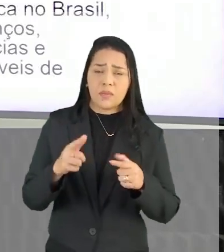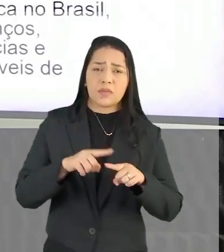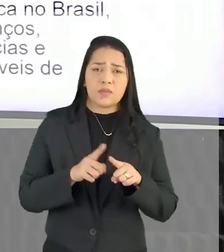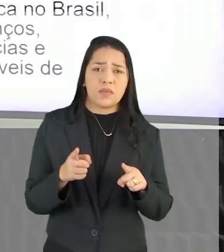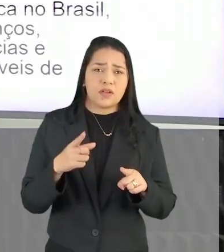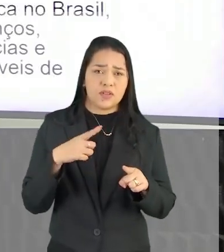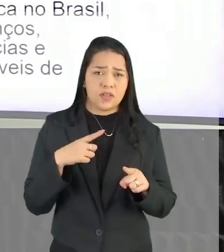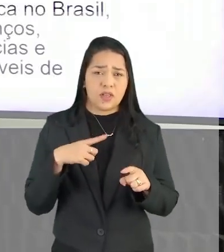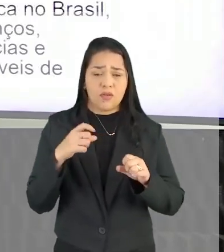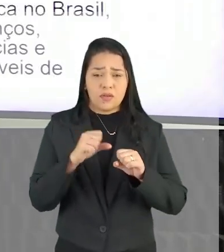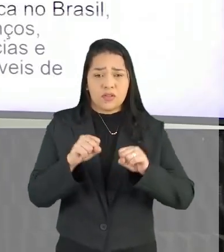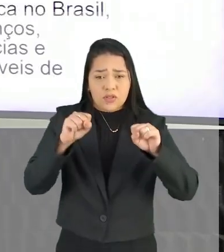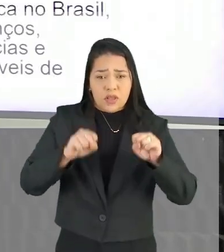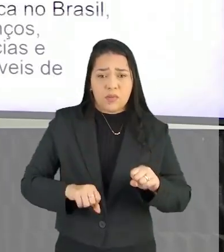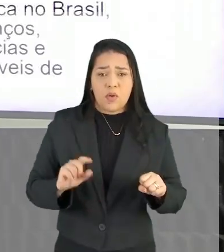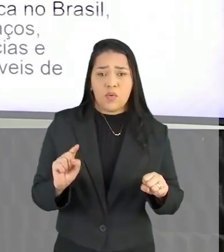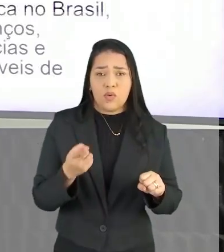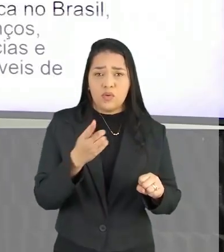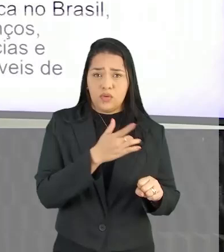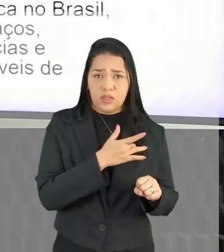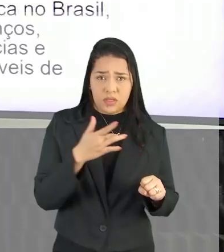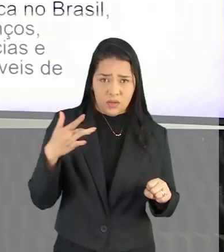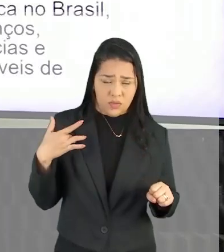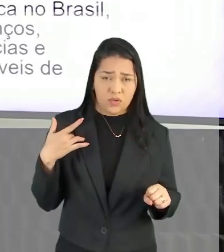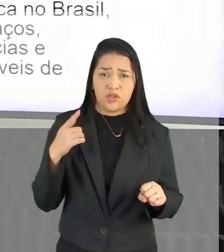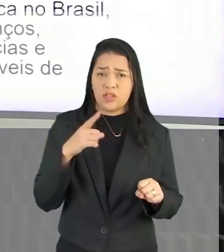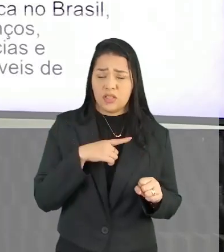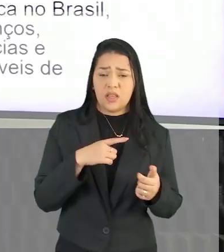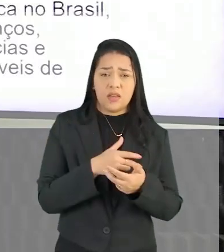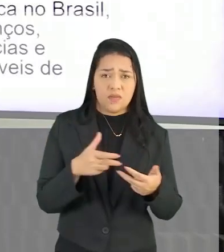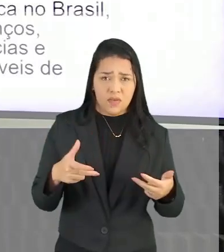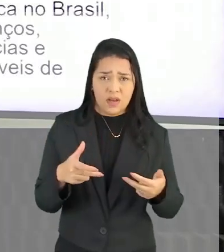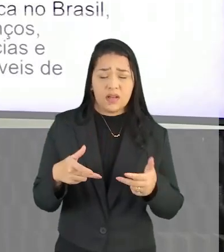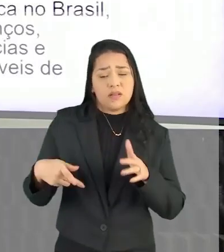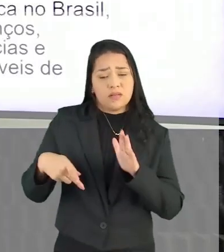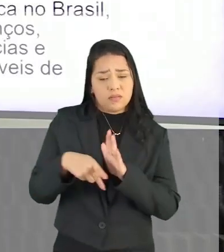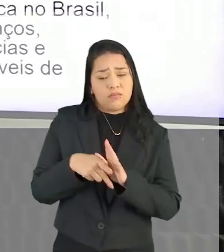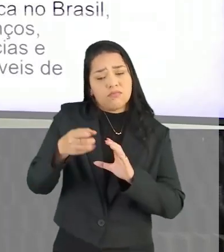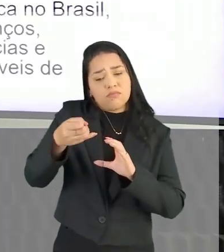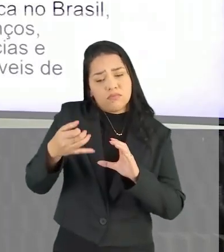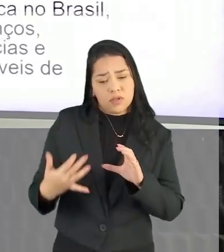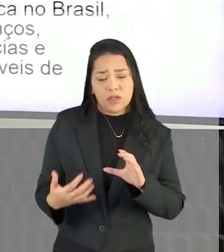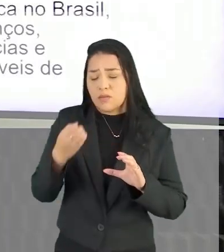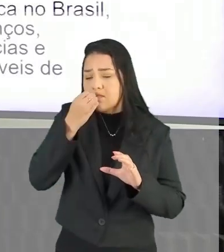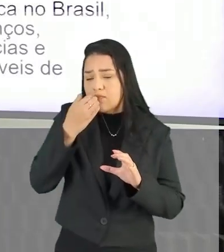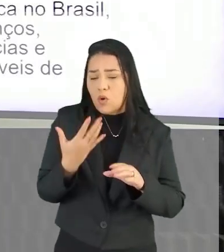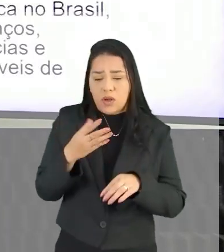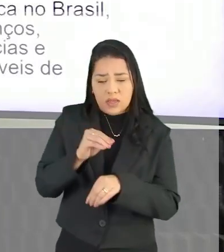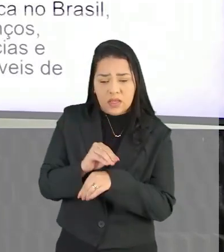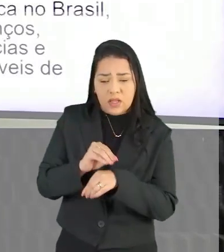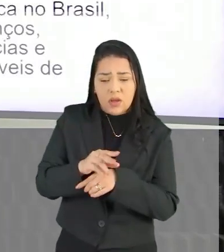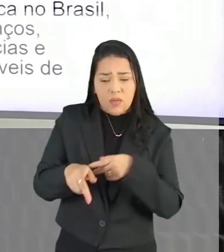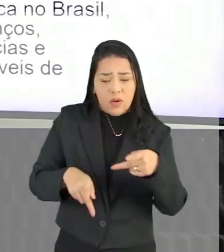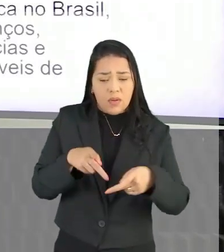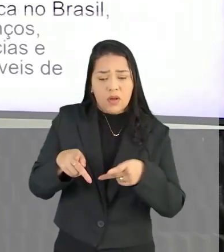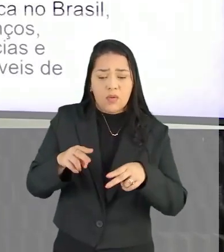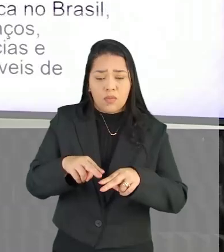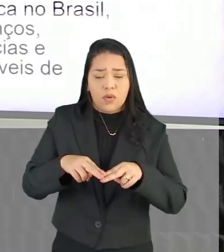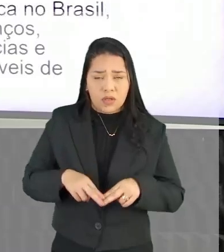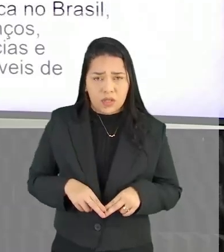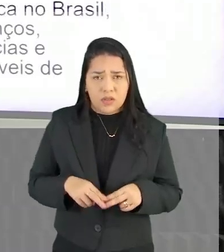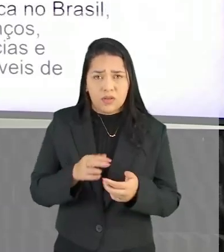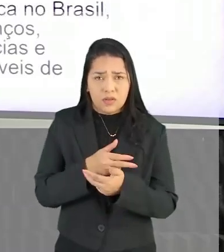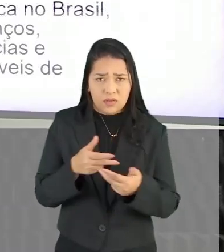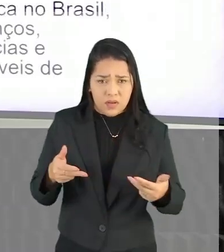Um sistema único De saúde público Que tem várias especificidades Que atende A população E aí por isso Que ele fala